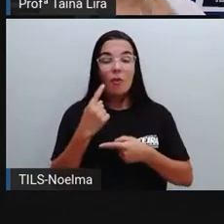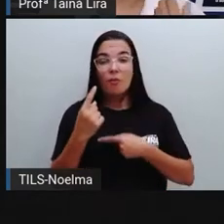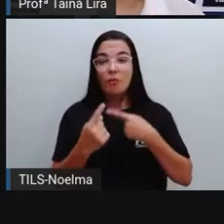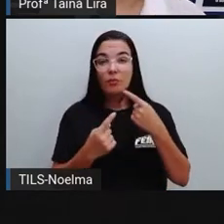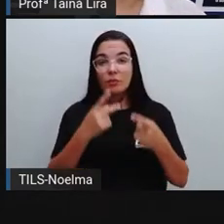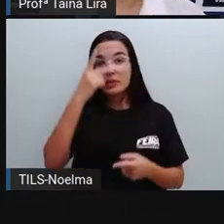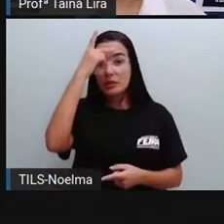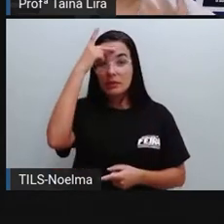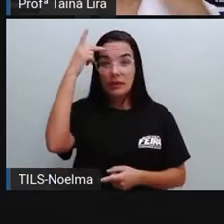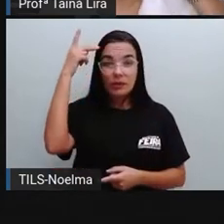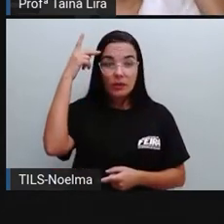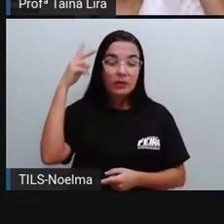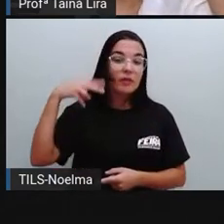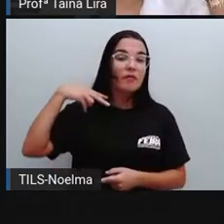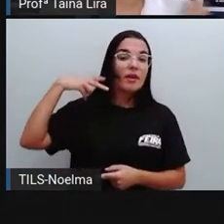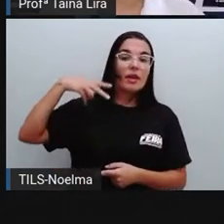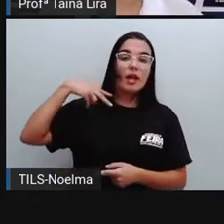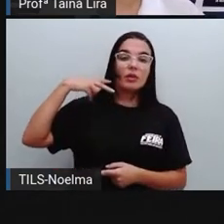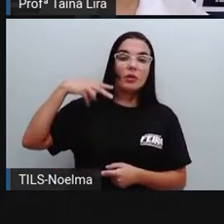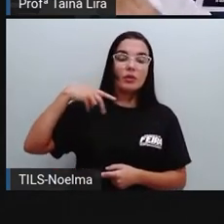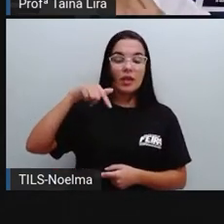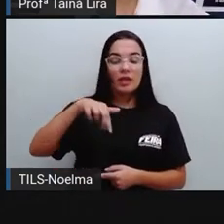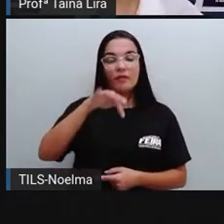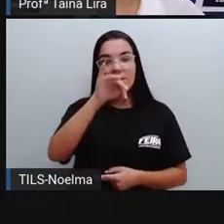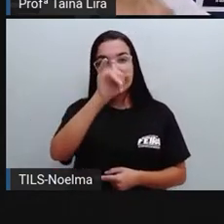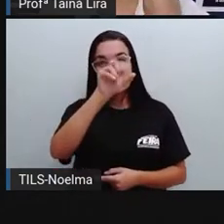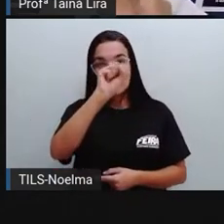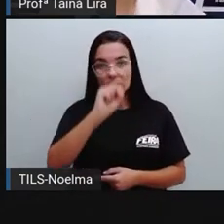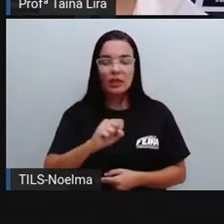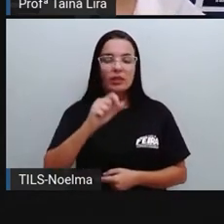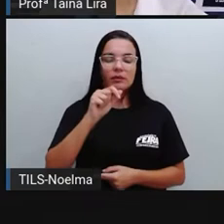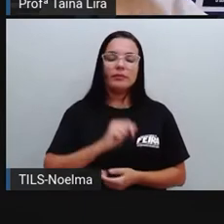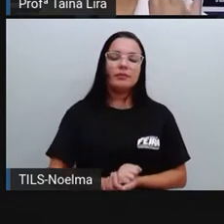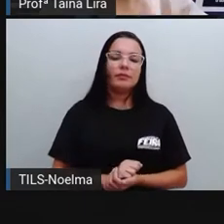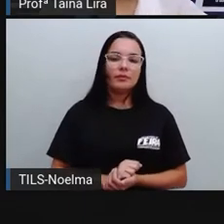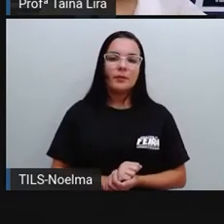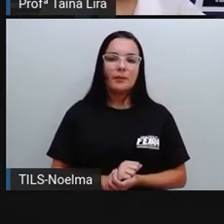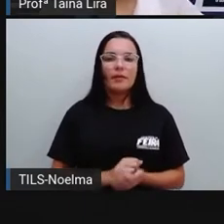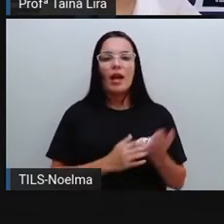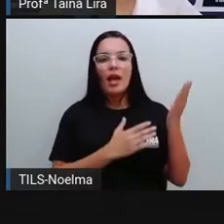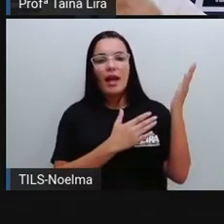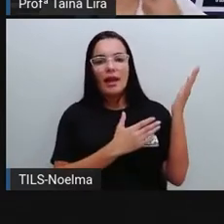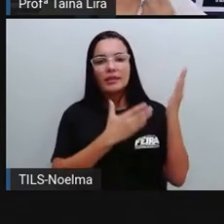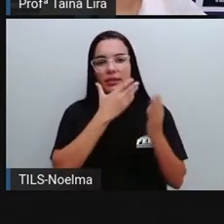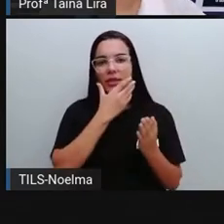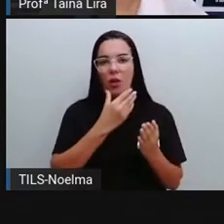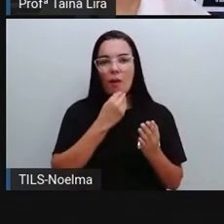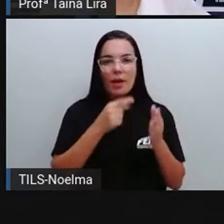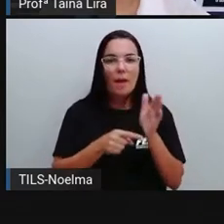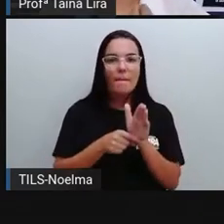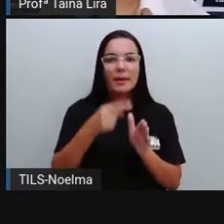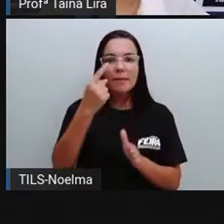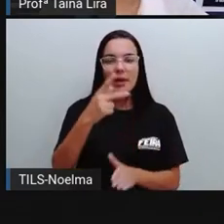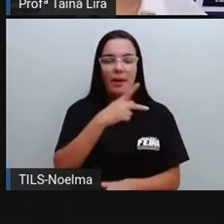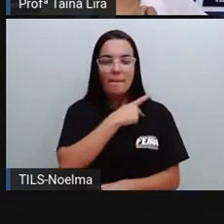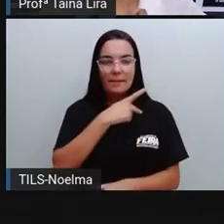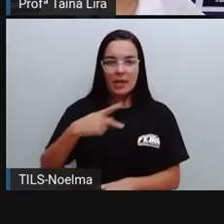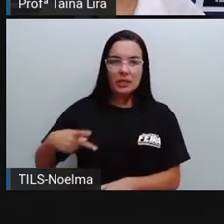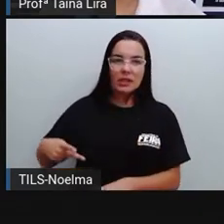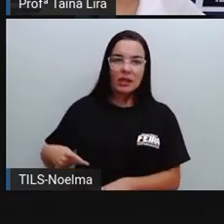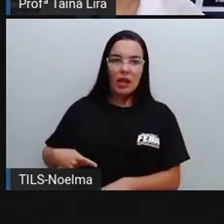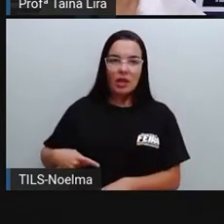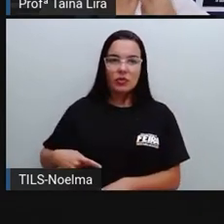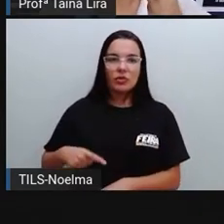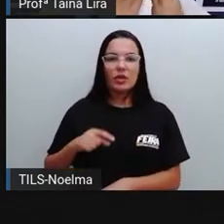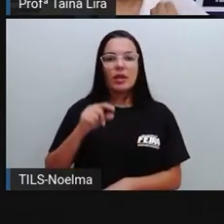quem são os vereadores que foram eleitos pela população de Feira de Santana. Então, ó, eu trouxe aqui